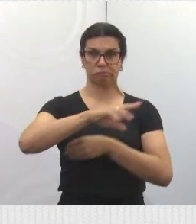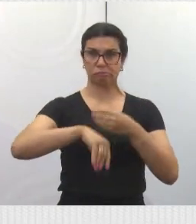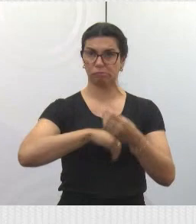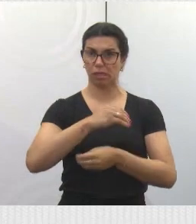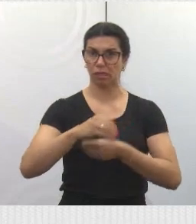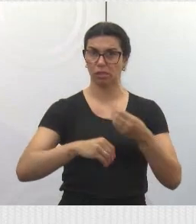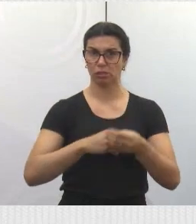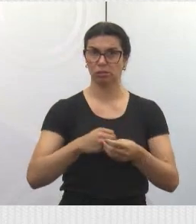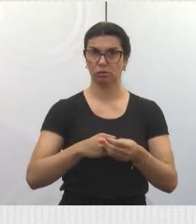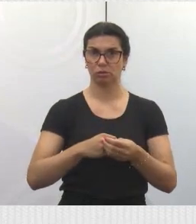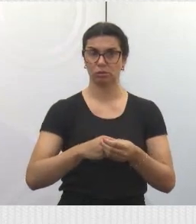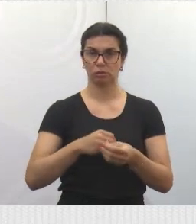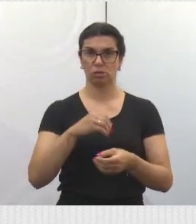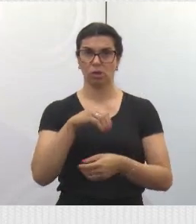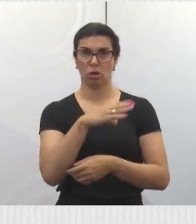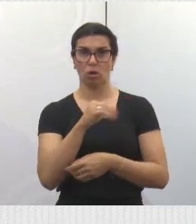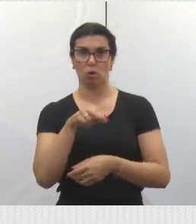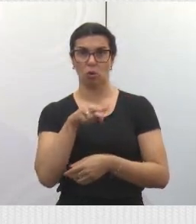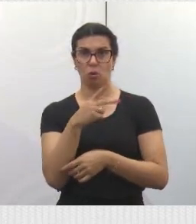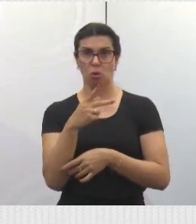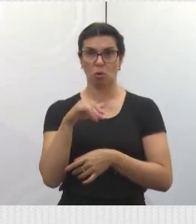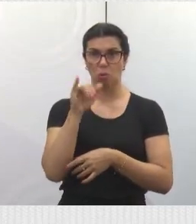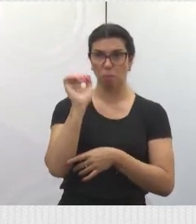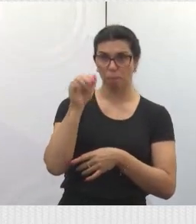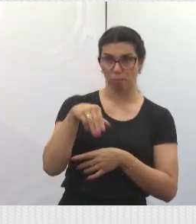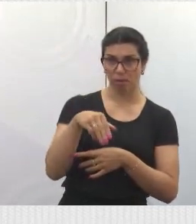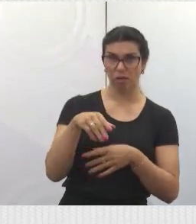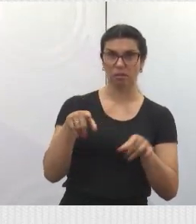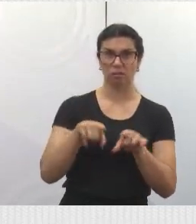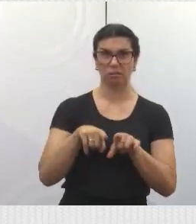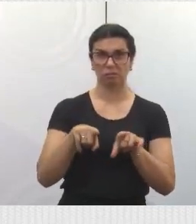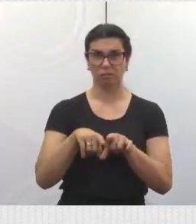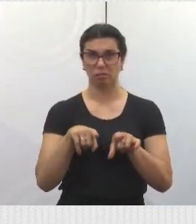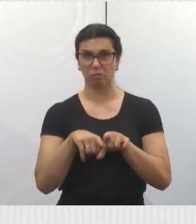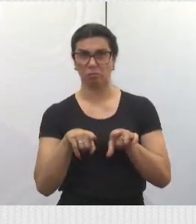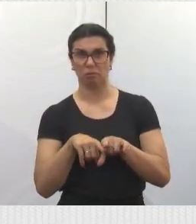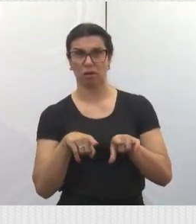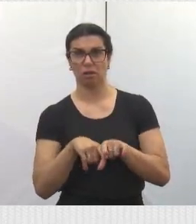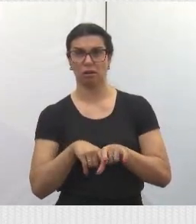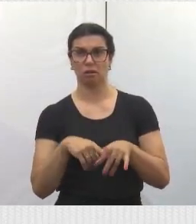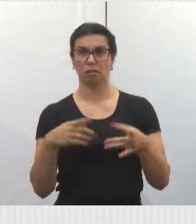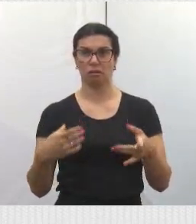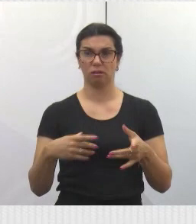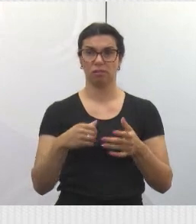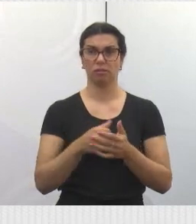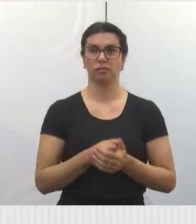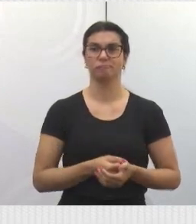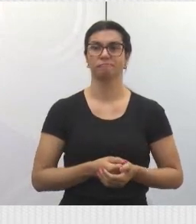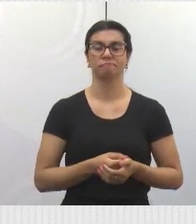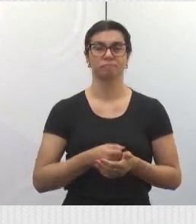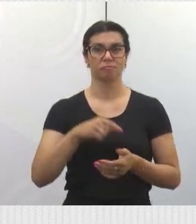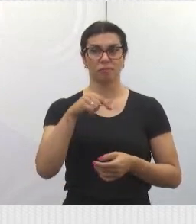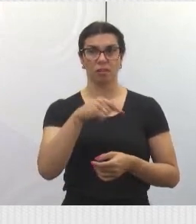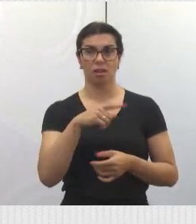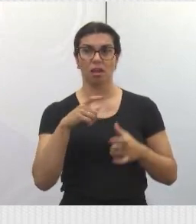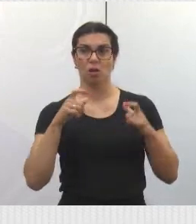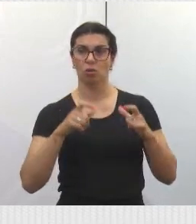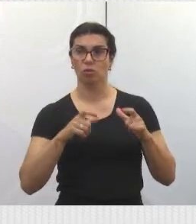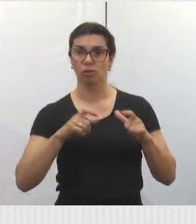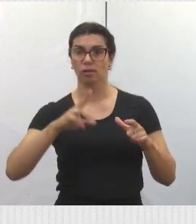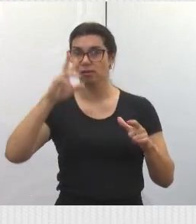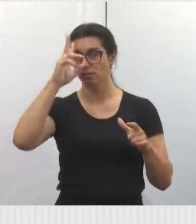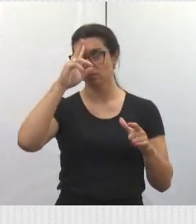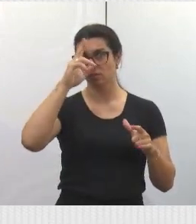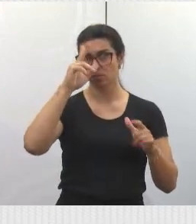cupim corroendo toda, inclusive a grade de proteção que foi retirada aqui. Esse é um lugar histórico da nossa cidade.